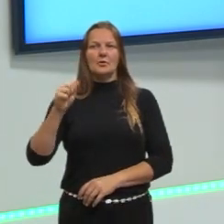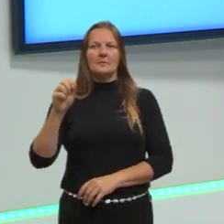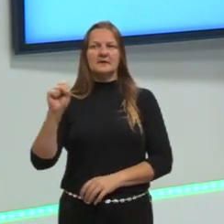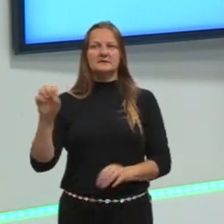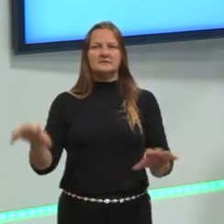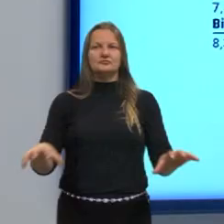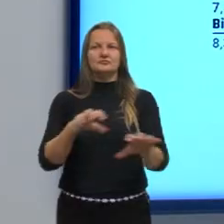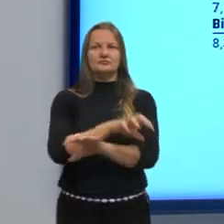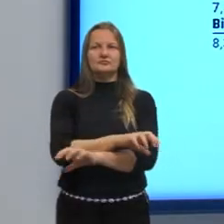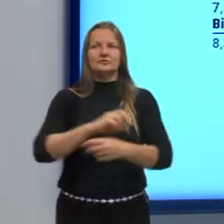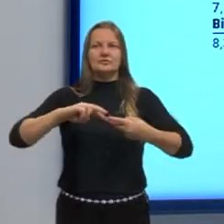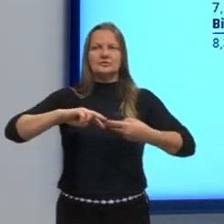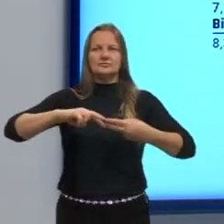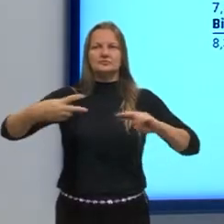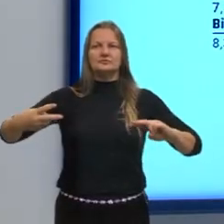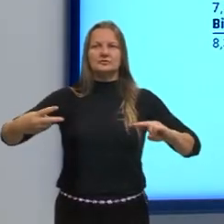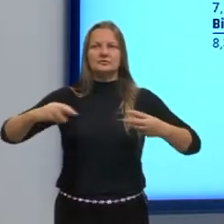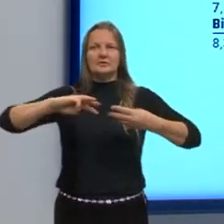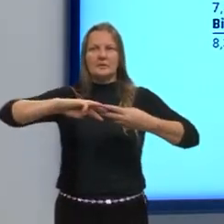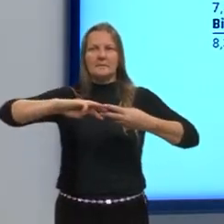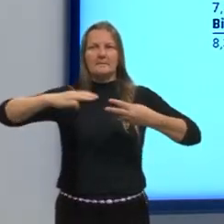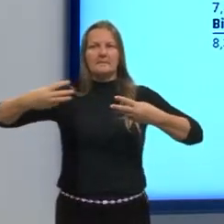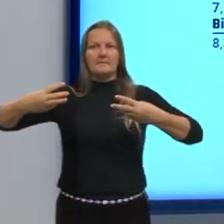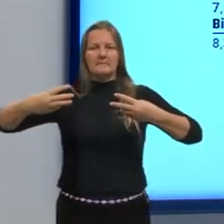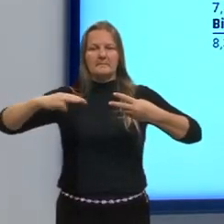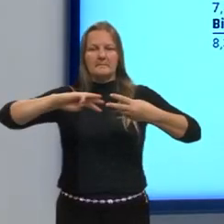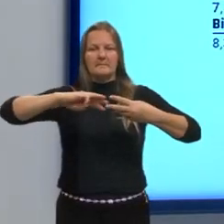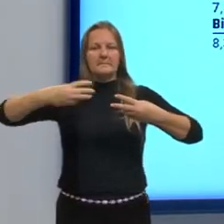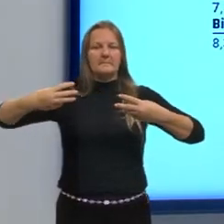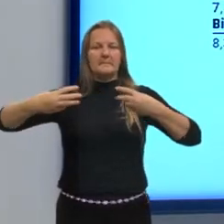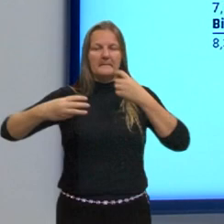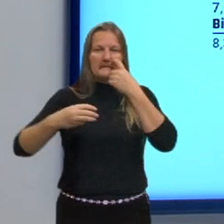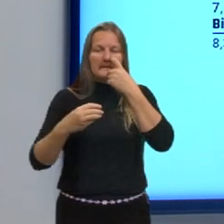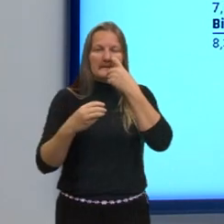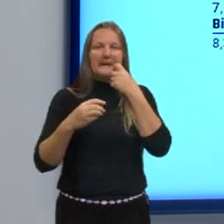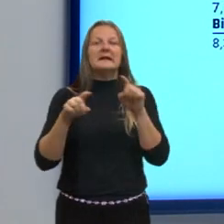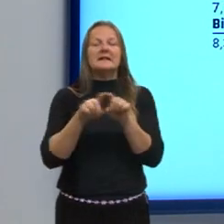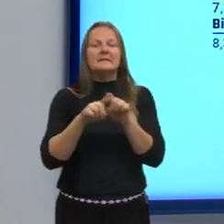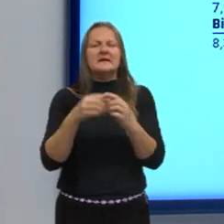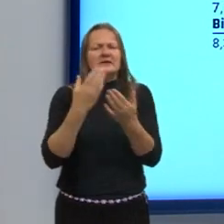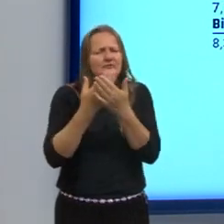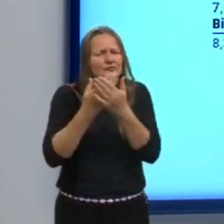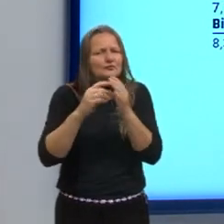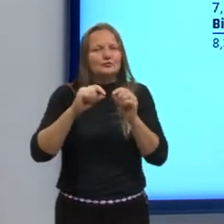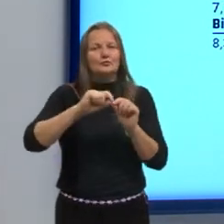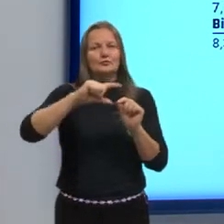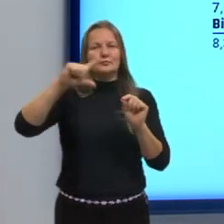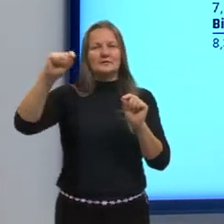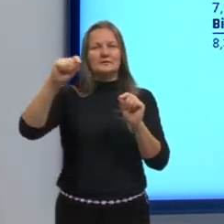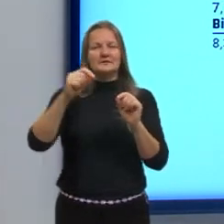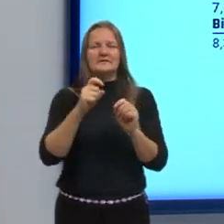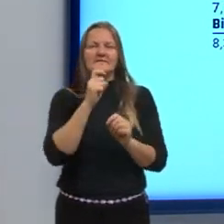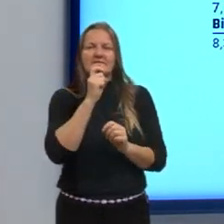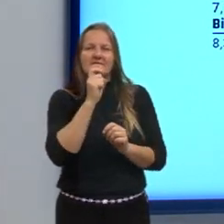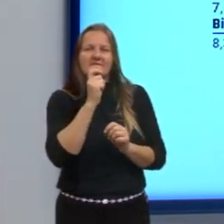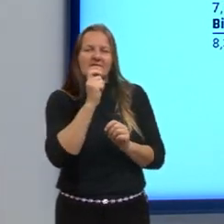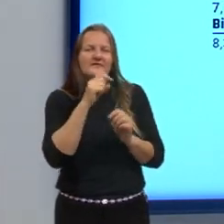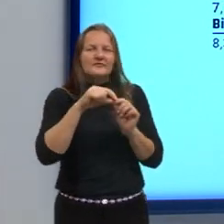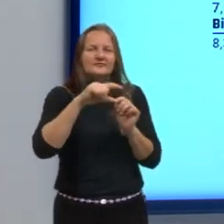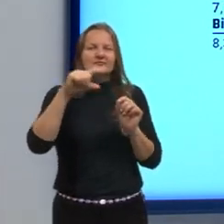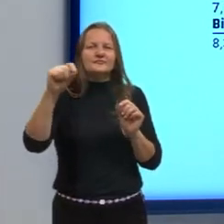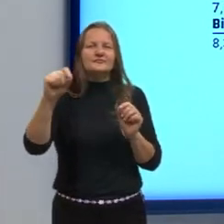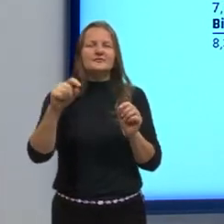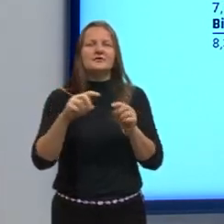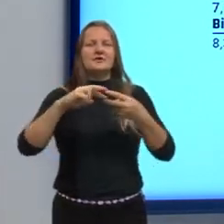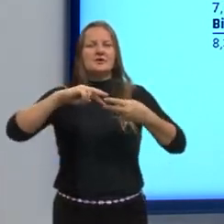genética mendeliana, a botânica, o estudo das plantas, dos vegetais, e